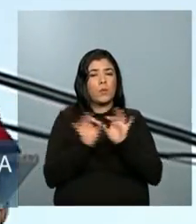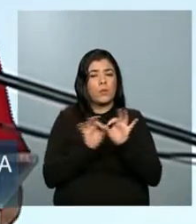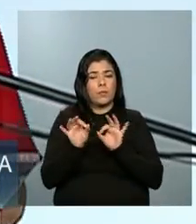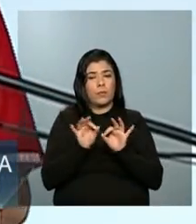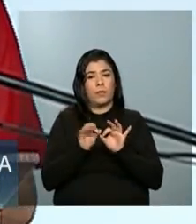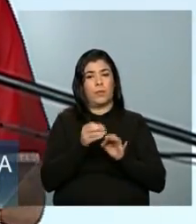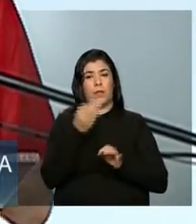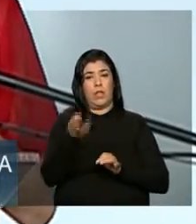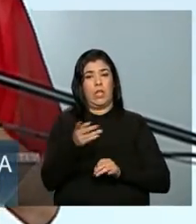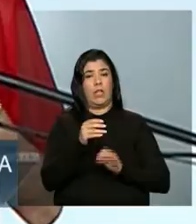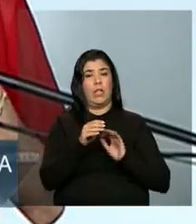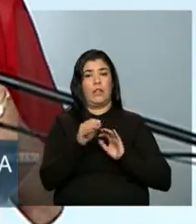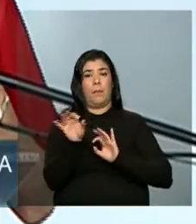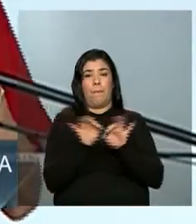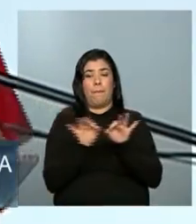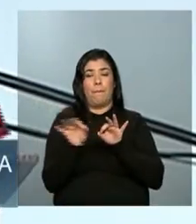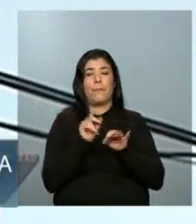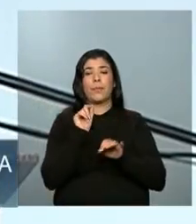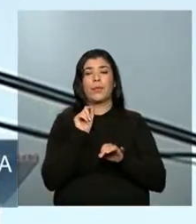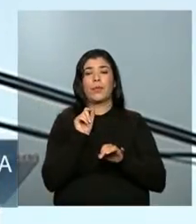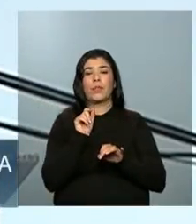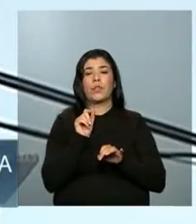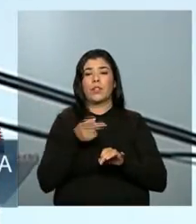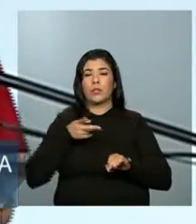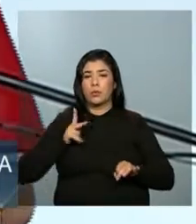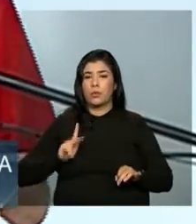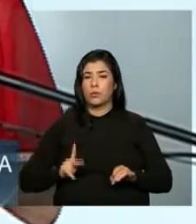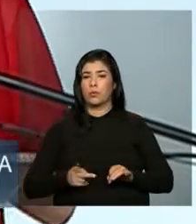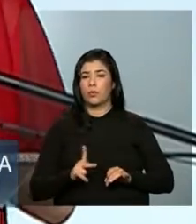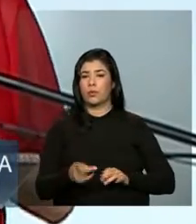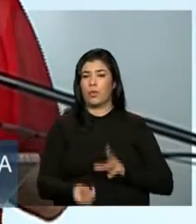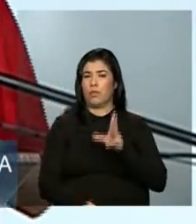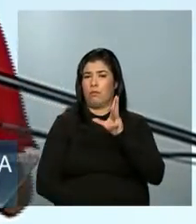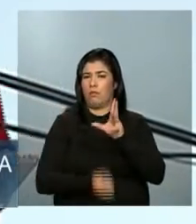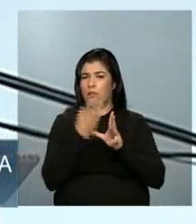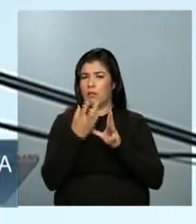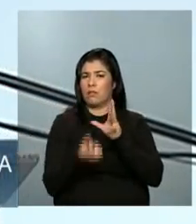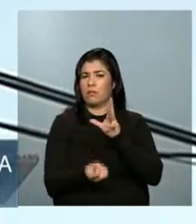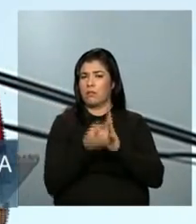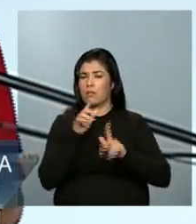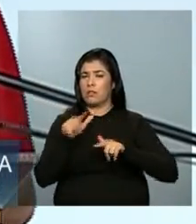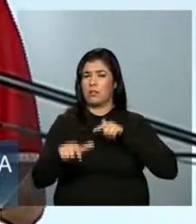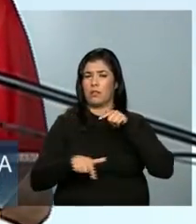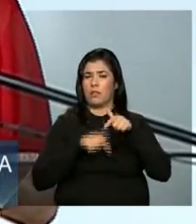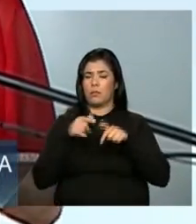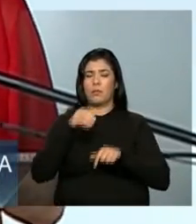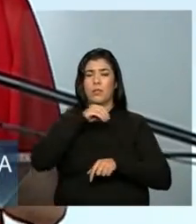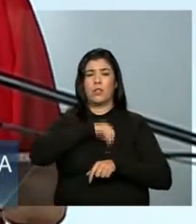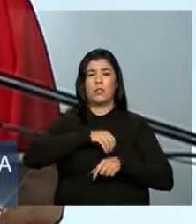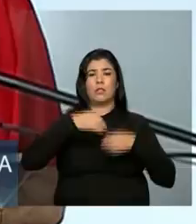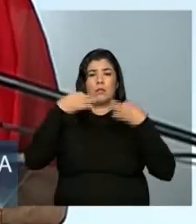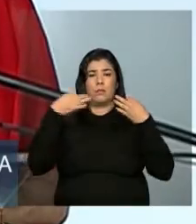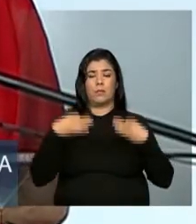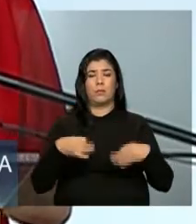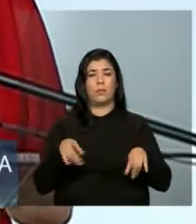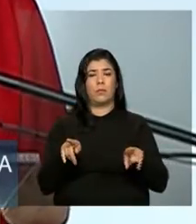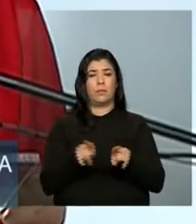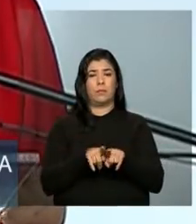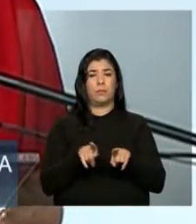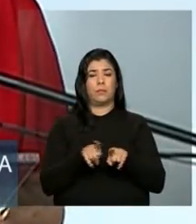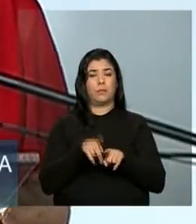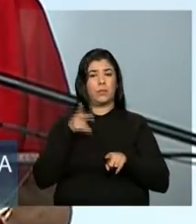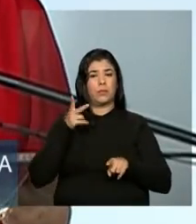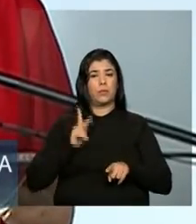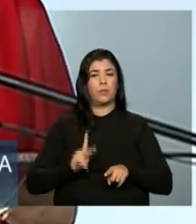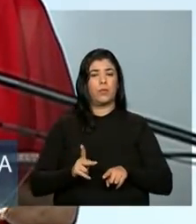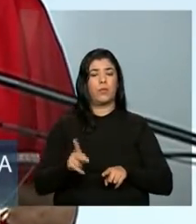projeto é continuar gerando emprego, garantindo salários, continuar fazendo